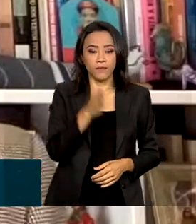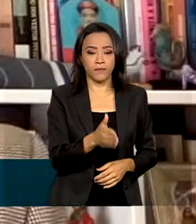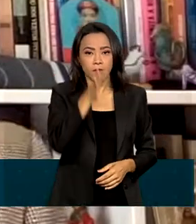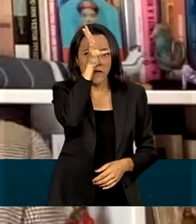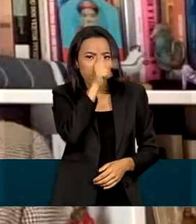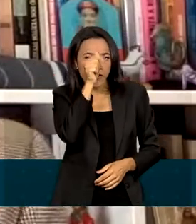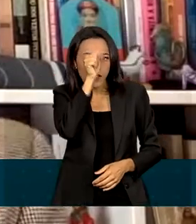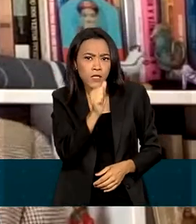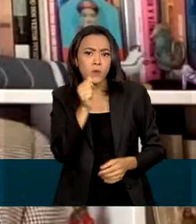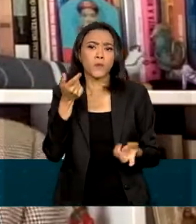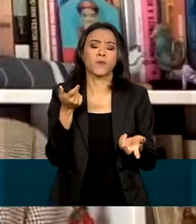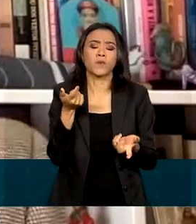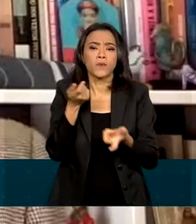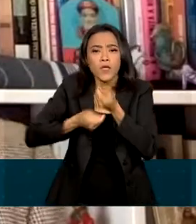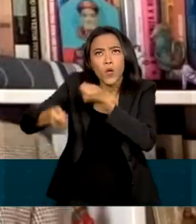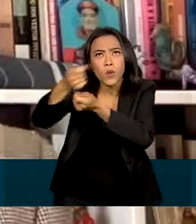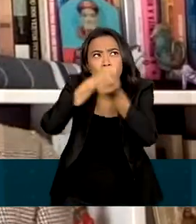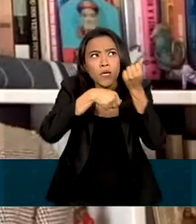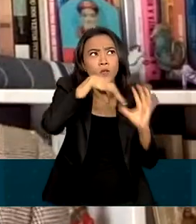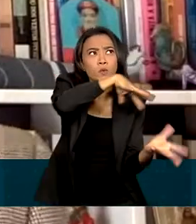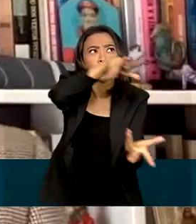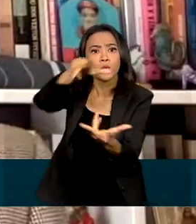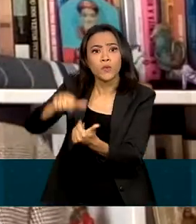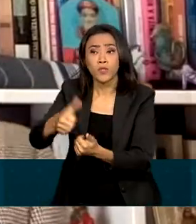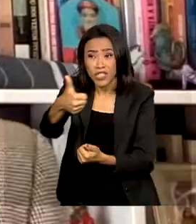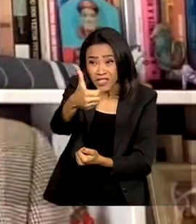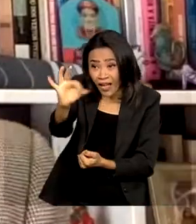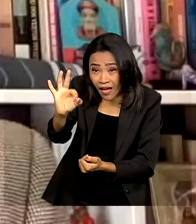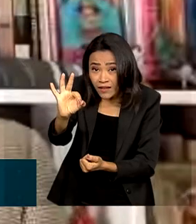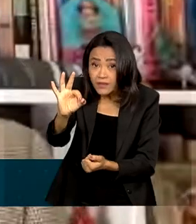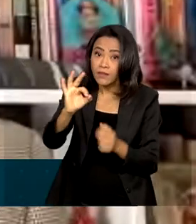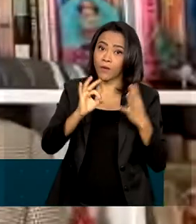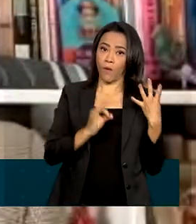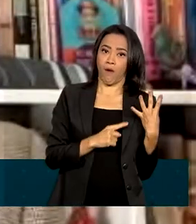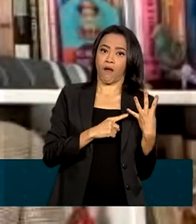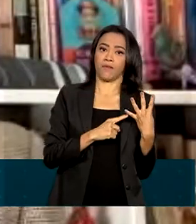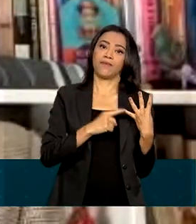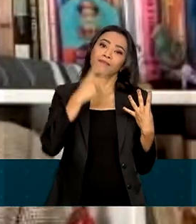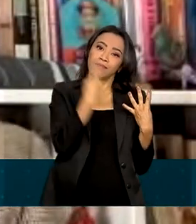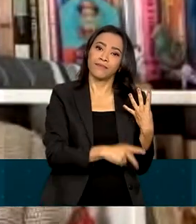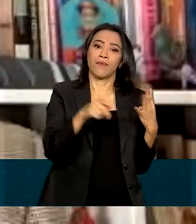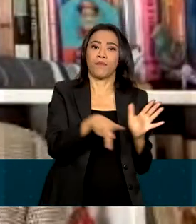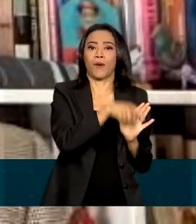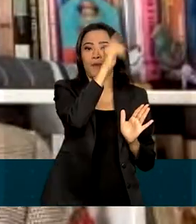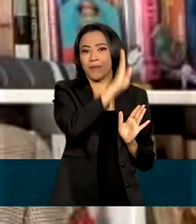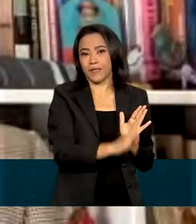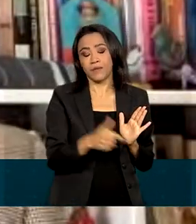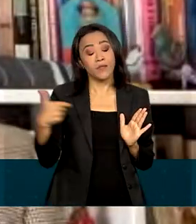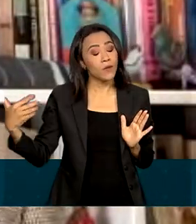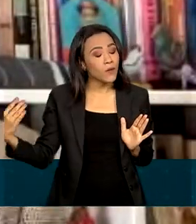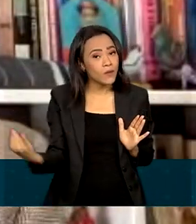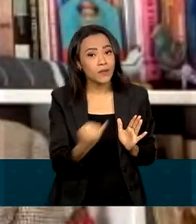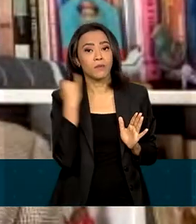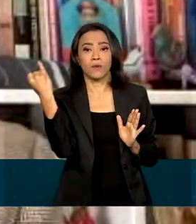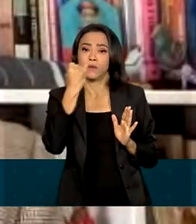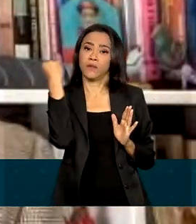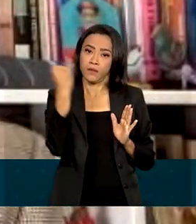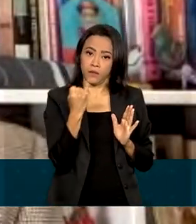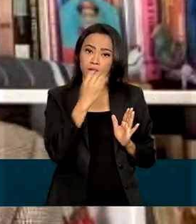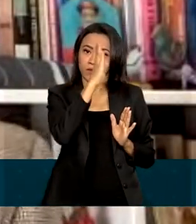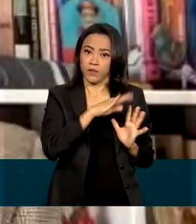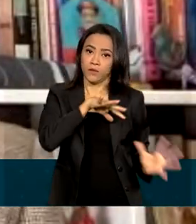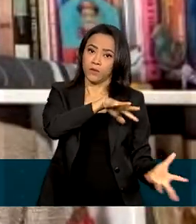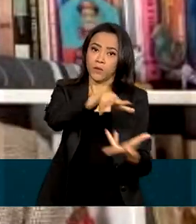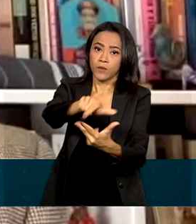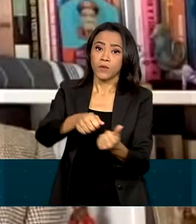mundo, a cada 10, 4 são do Brasil. É muito importante, a nossa posição é muito importante no mundo e ajuda, acima de tudo,